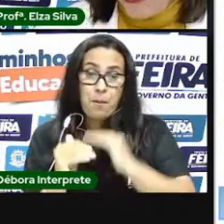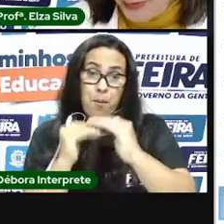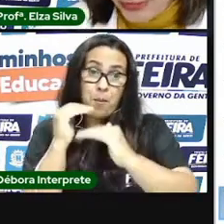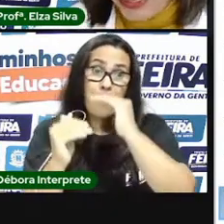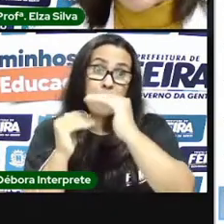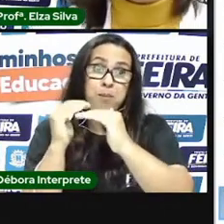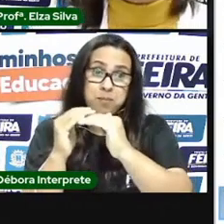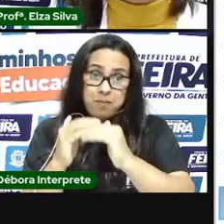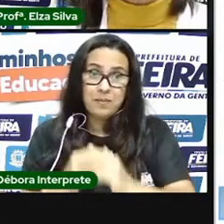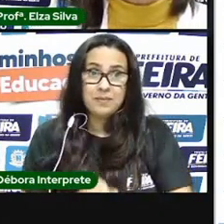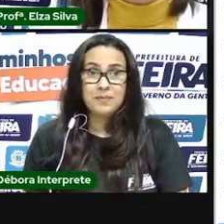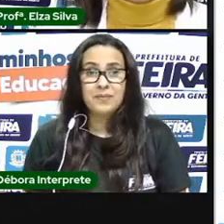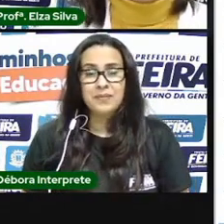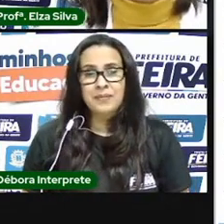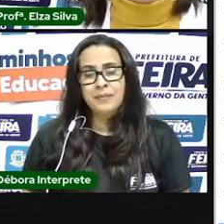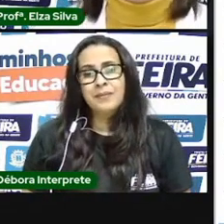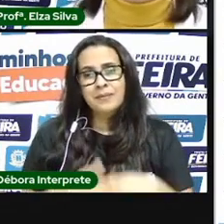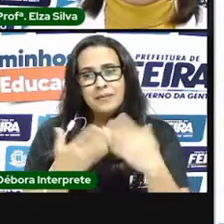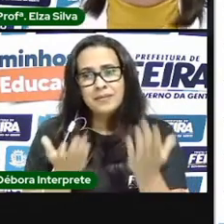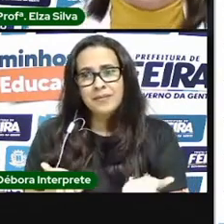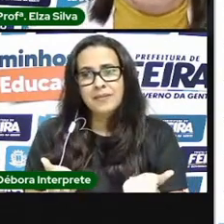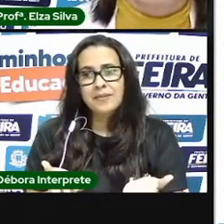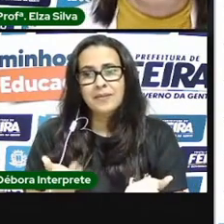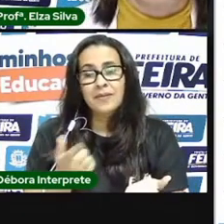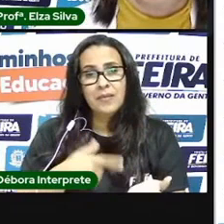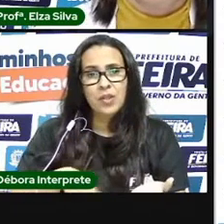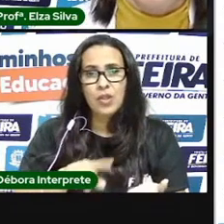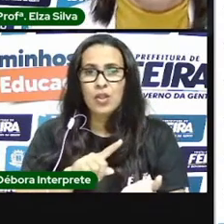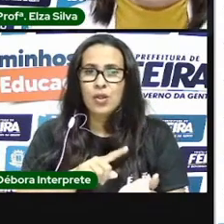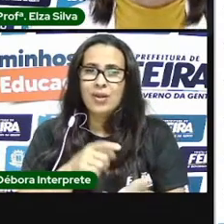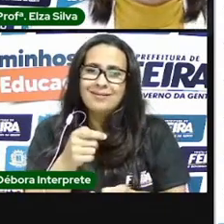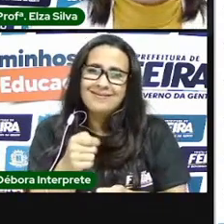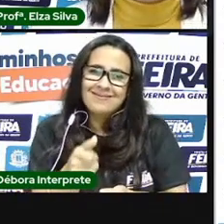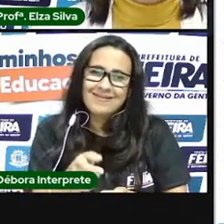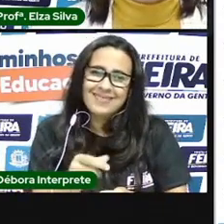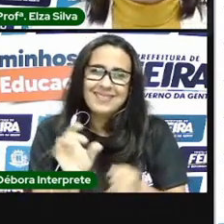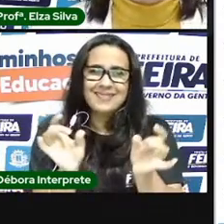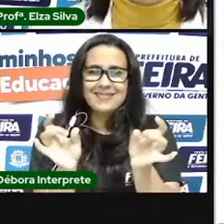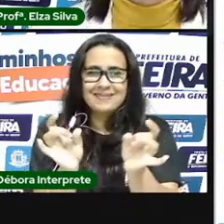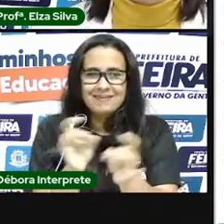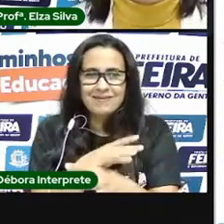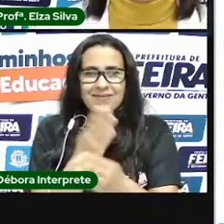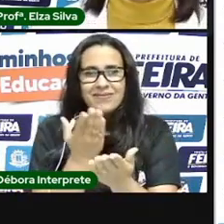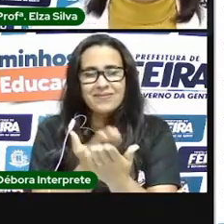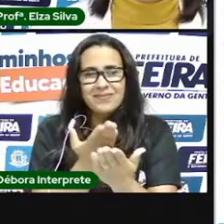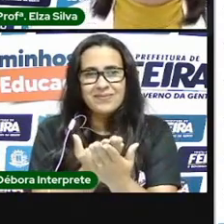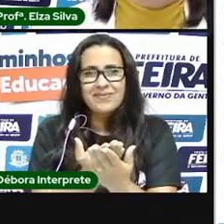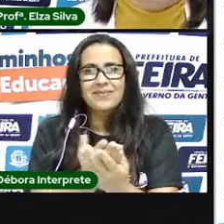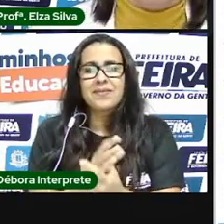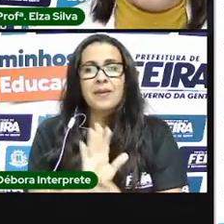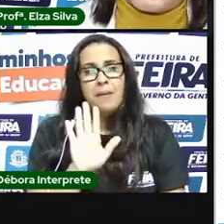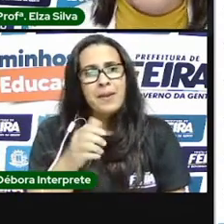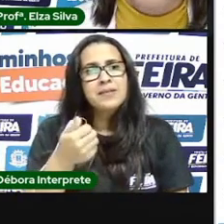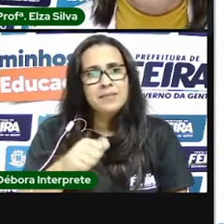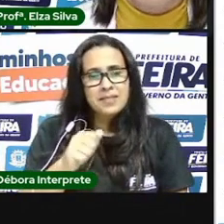vamos chegando então meus amores ao final de nossa aula mas é necessário que a gente faça uma revisão